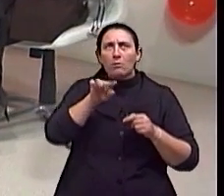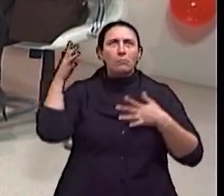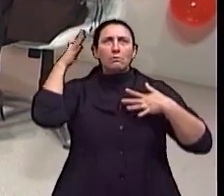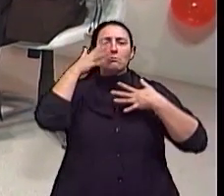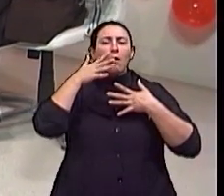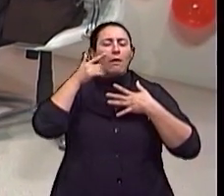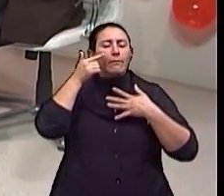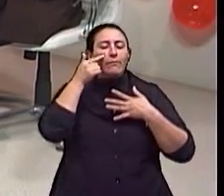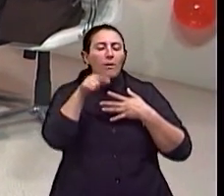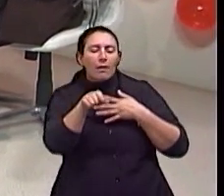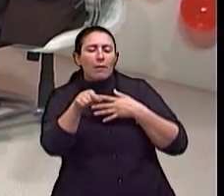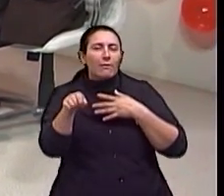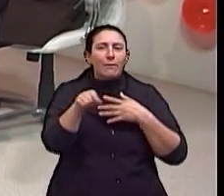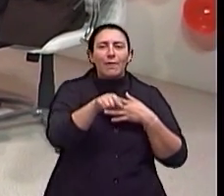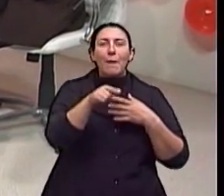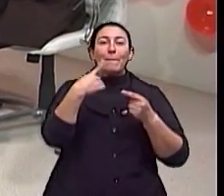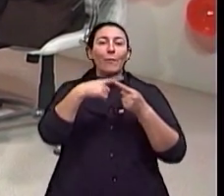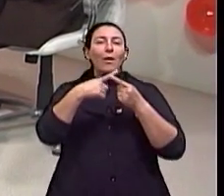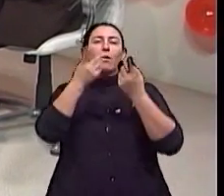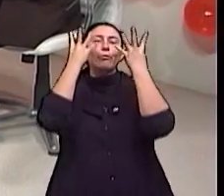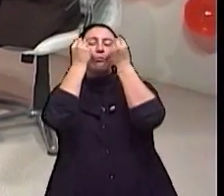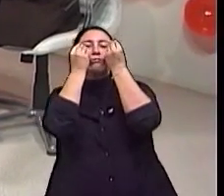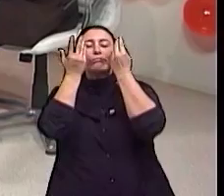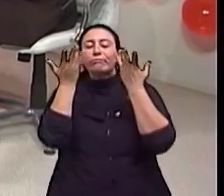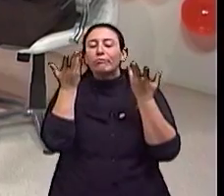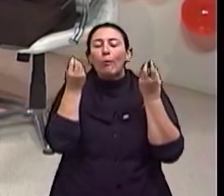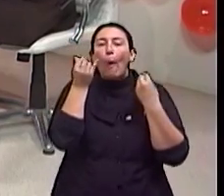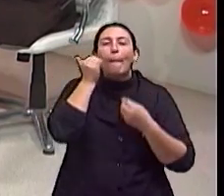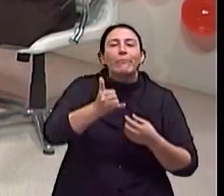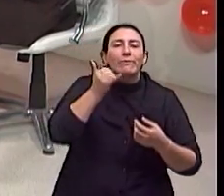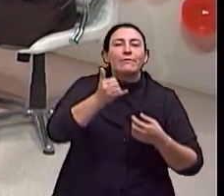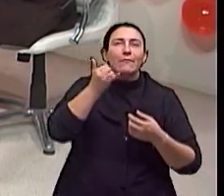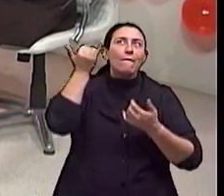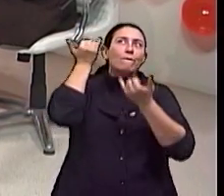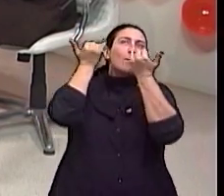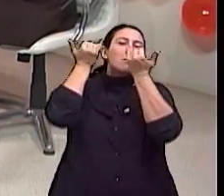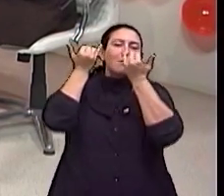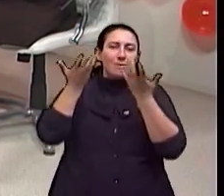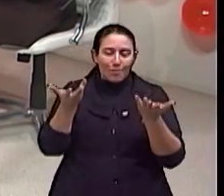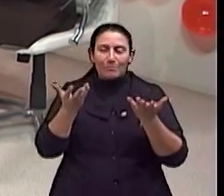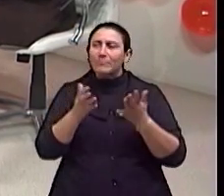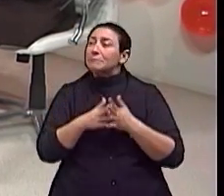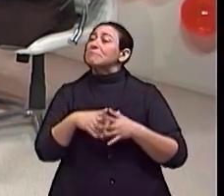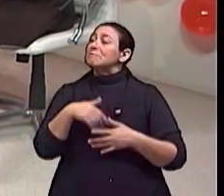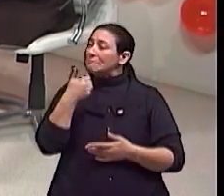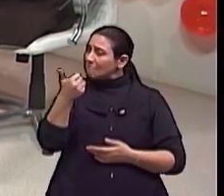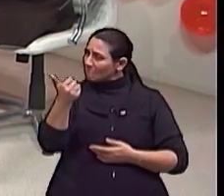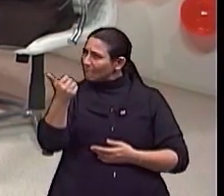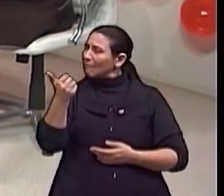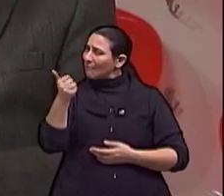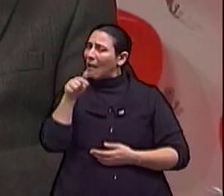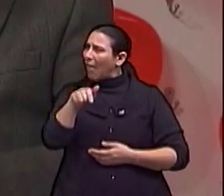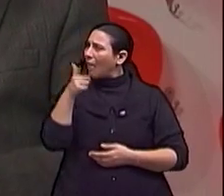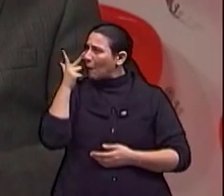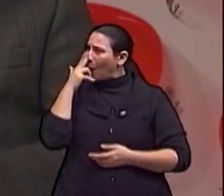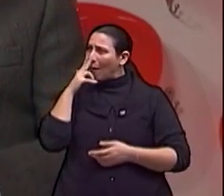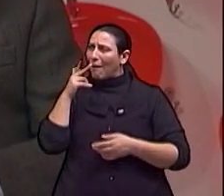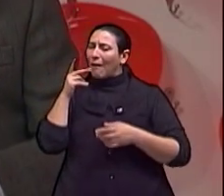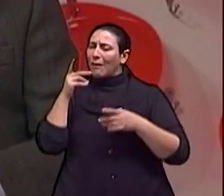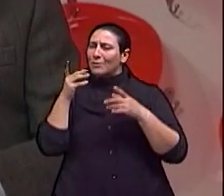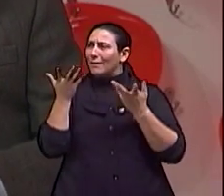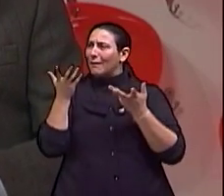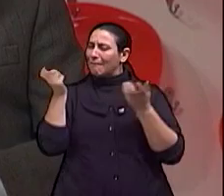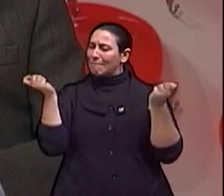mudar a posição do eletrodo para ter o efeito que a gente espera. Eu, como professor há 41 anos, posso dizer que é bem didático. É bem